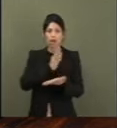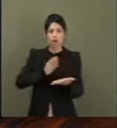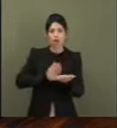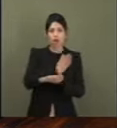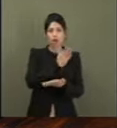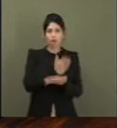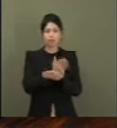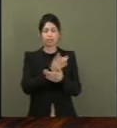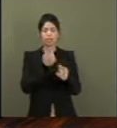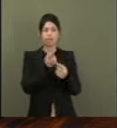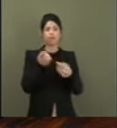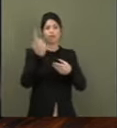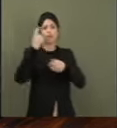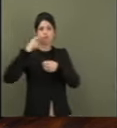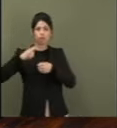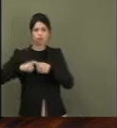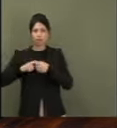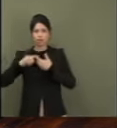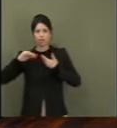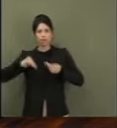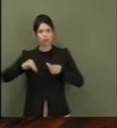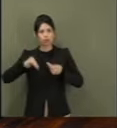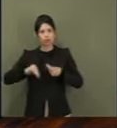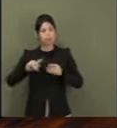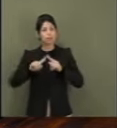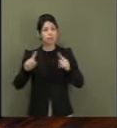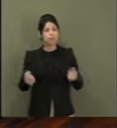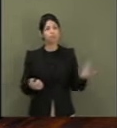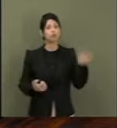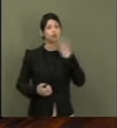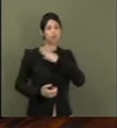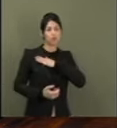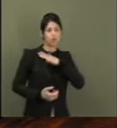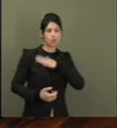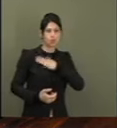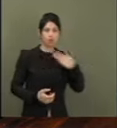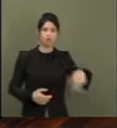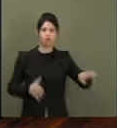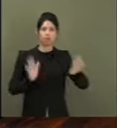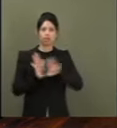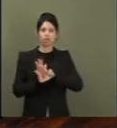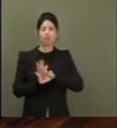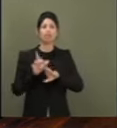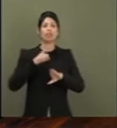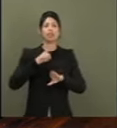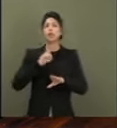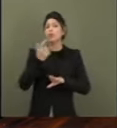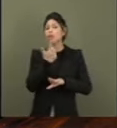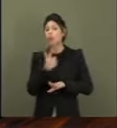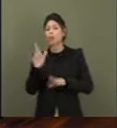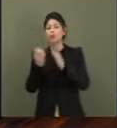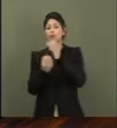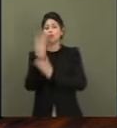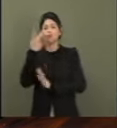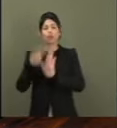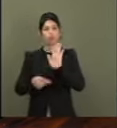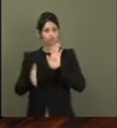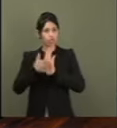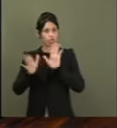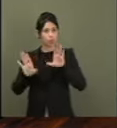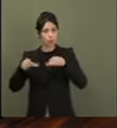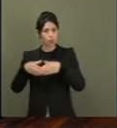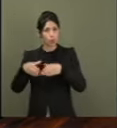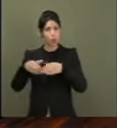retornado ao Congresso Nacional. O presidente Lula chega, apresenta um projeto com a sua equipe de ministro,